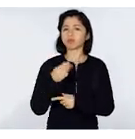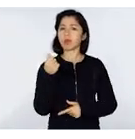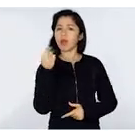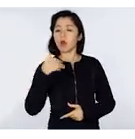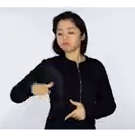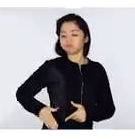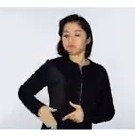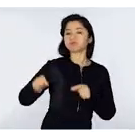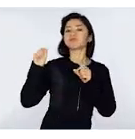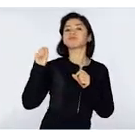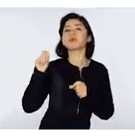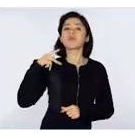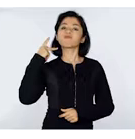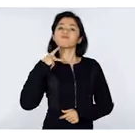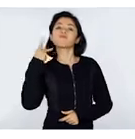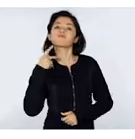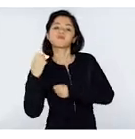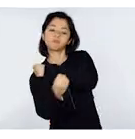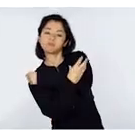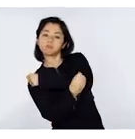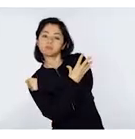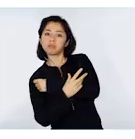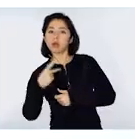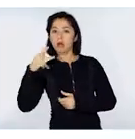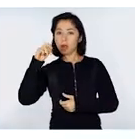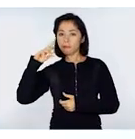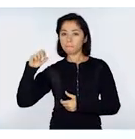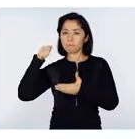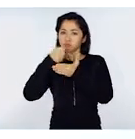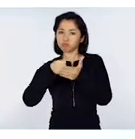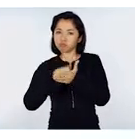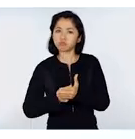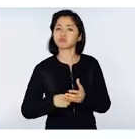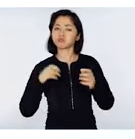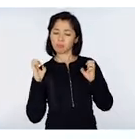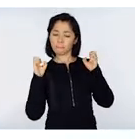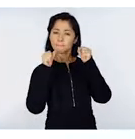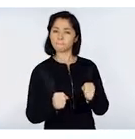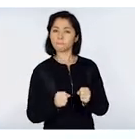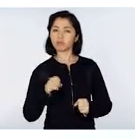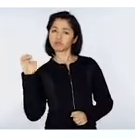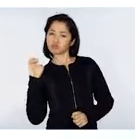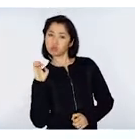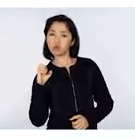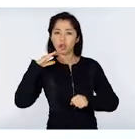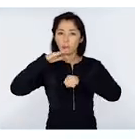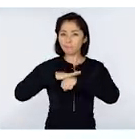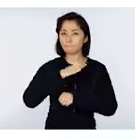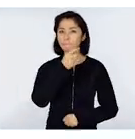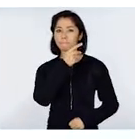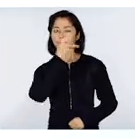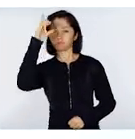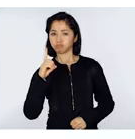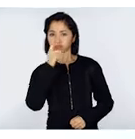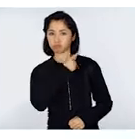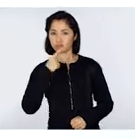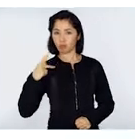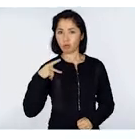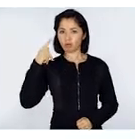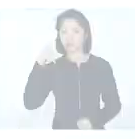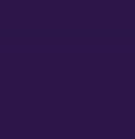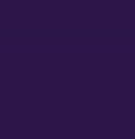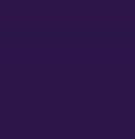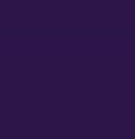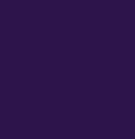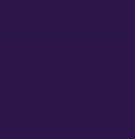assistência, é o dinheiro que sobra no bolso dos políticos corruptos. O PSOL luta contra os privilégios dos poderosos e por mais direitos para o